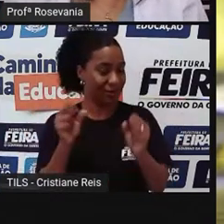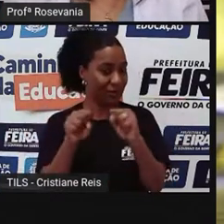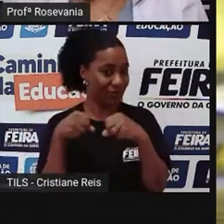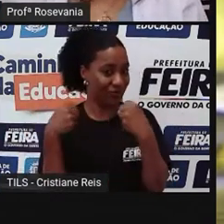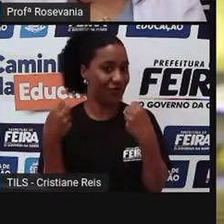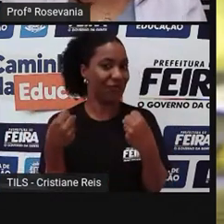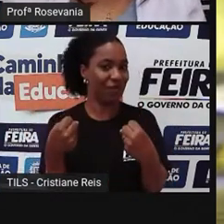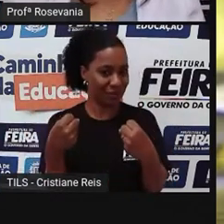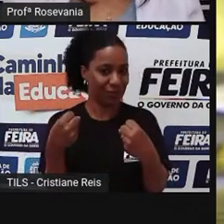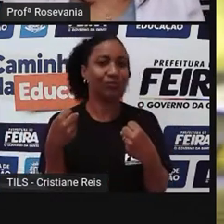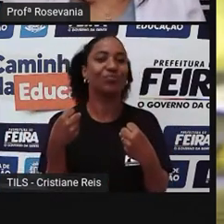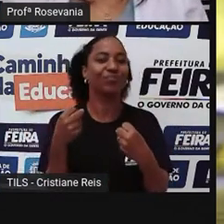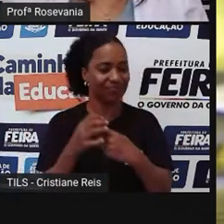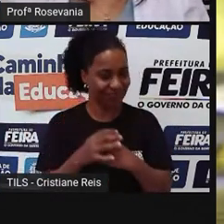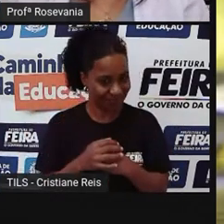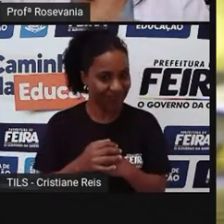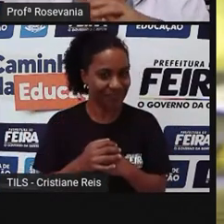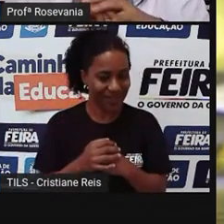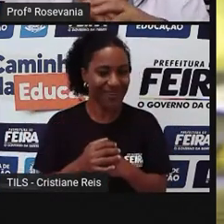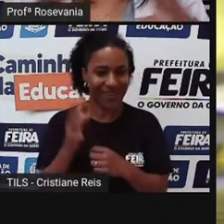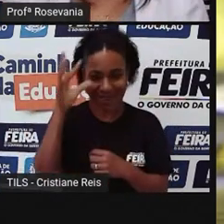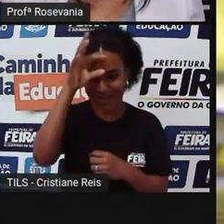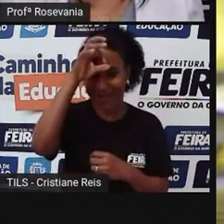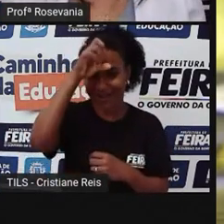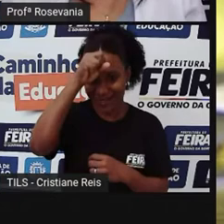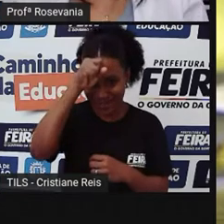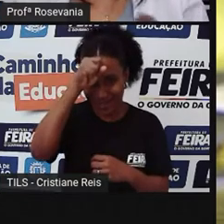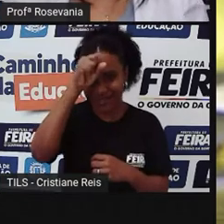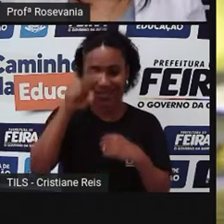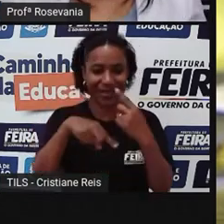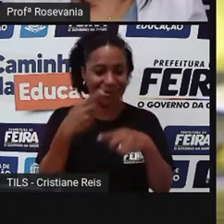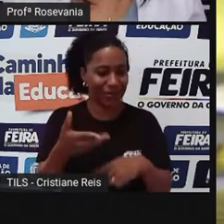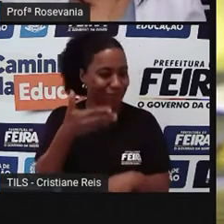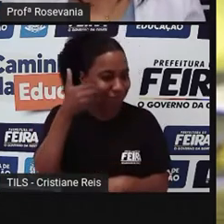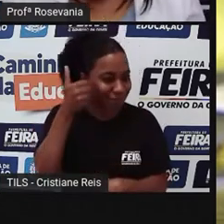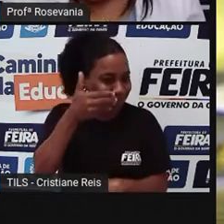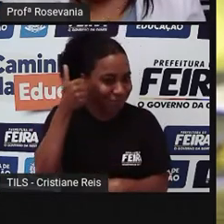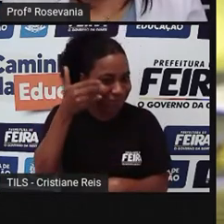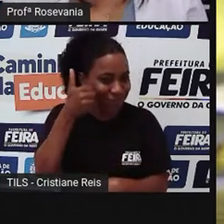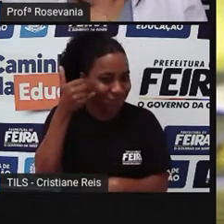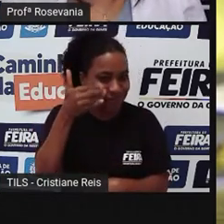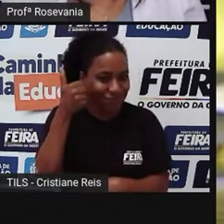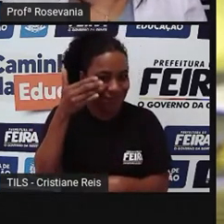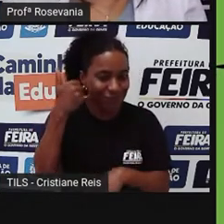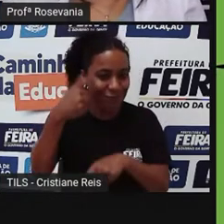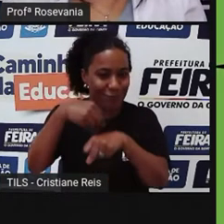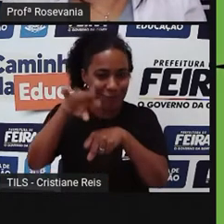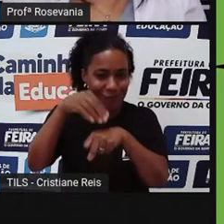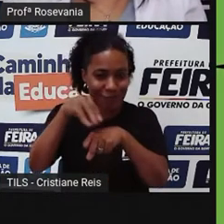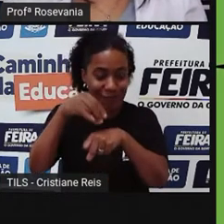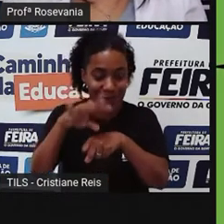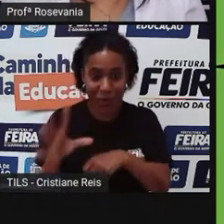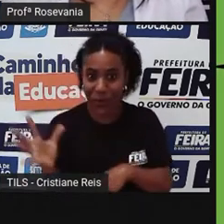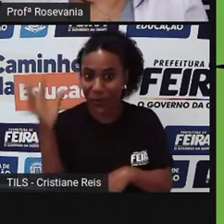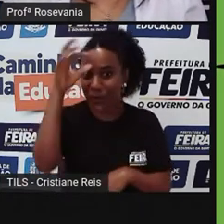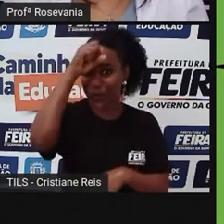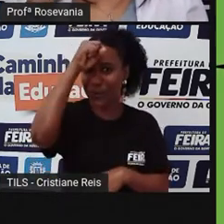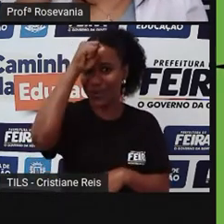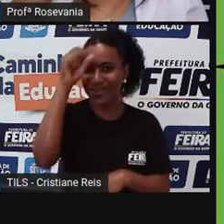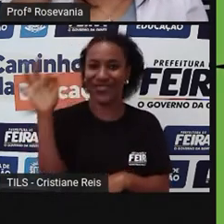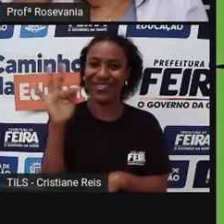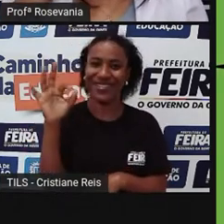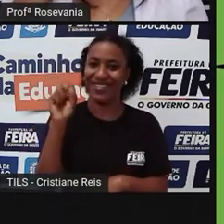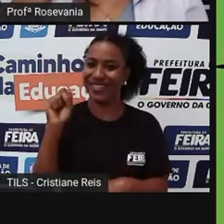Espero que, no final, vocês fiquem craques sabendo tudo sobre a geografia de Feira de Santana. Bom,